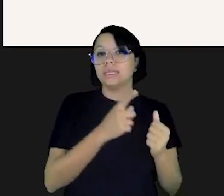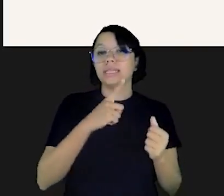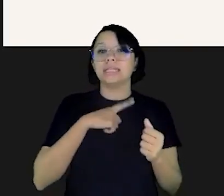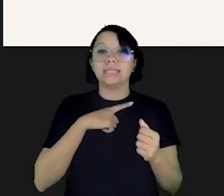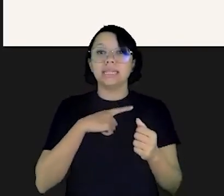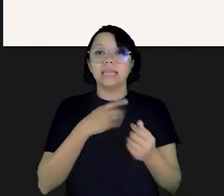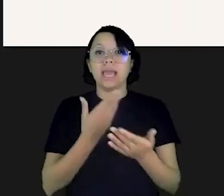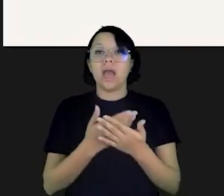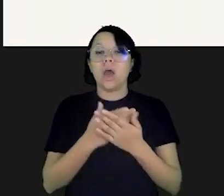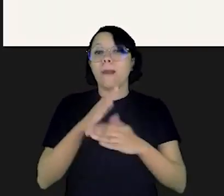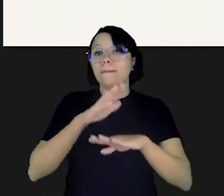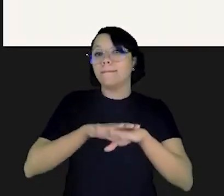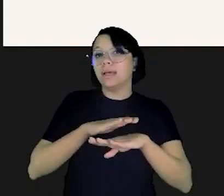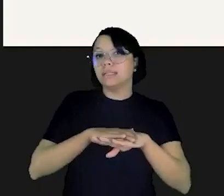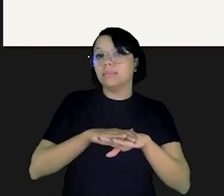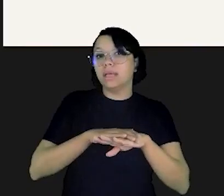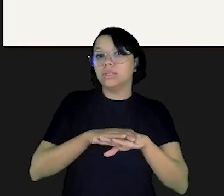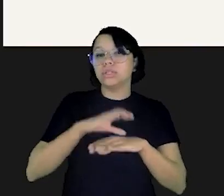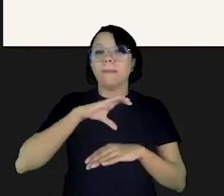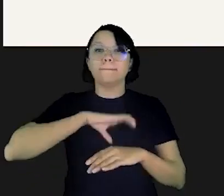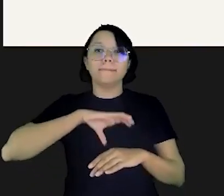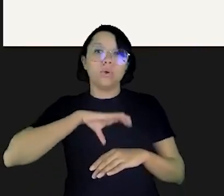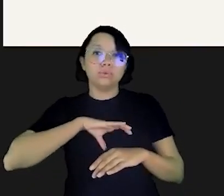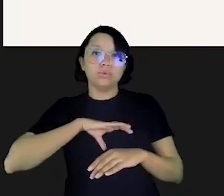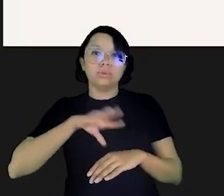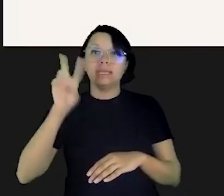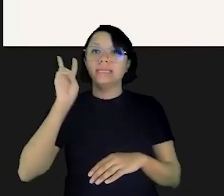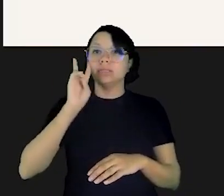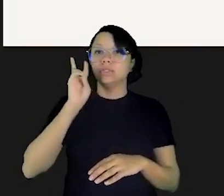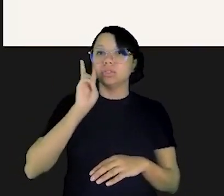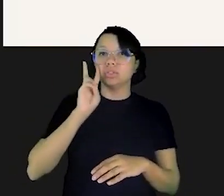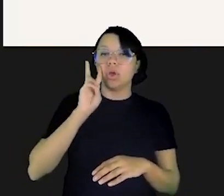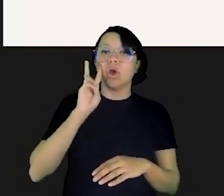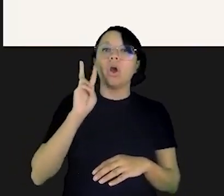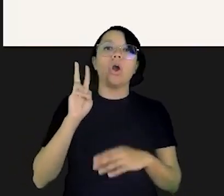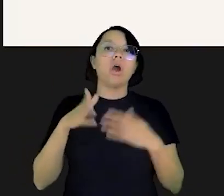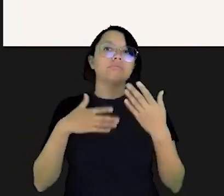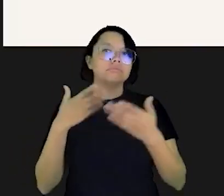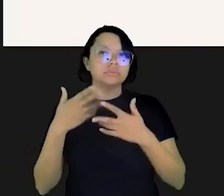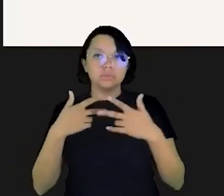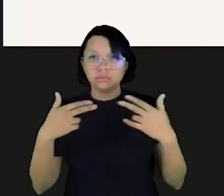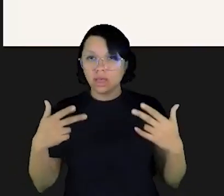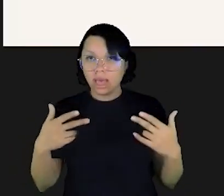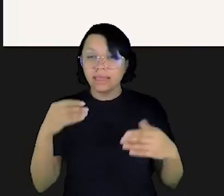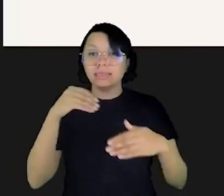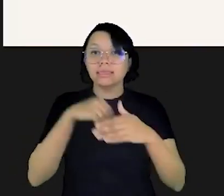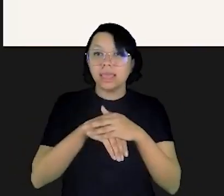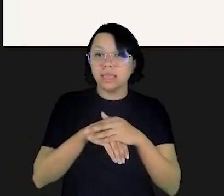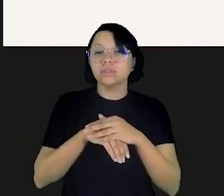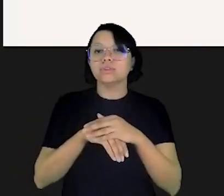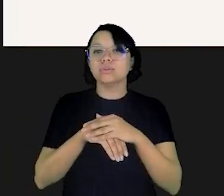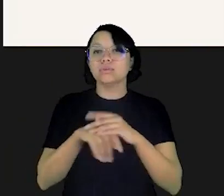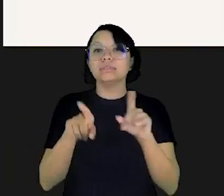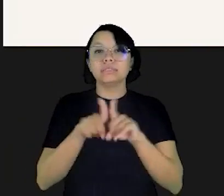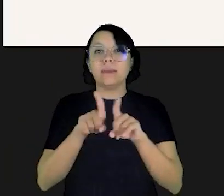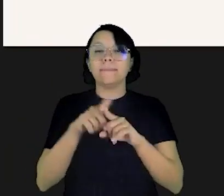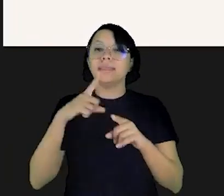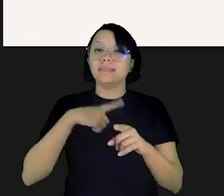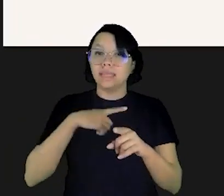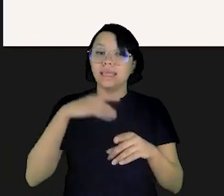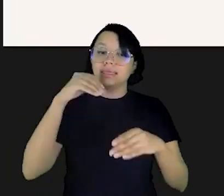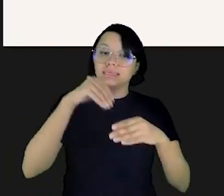de educação financeira eles tem aula de matemática português história e geografia